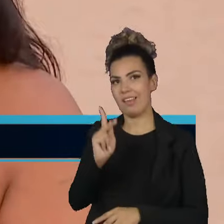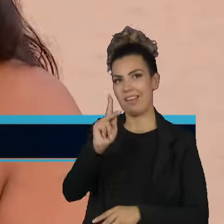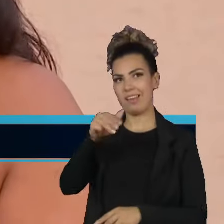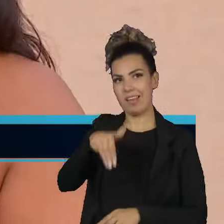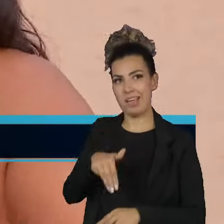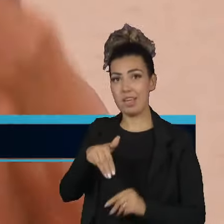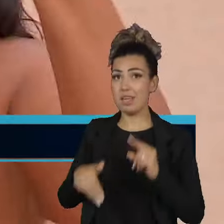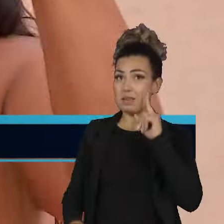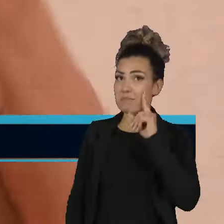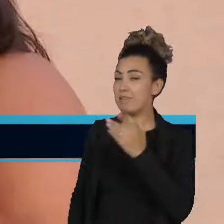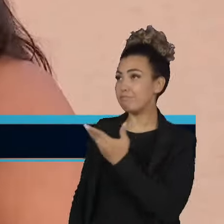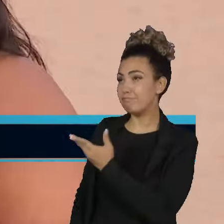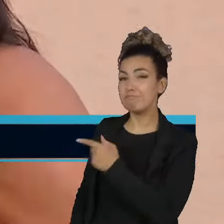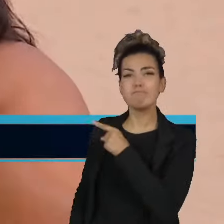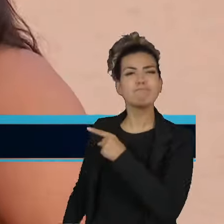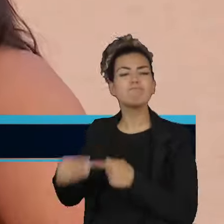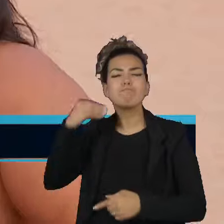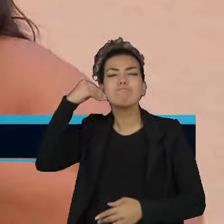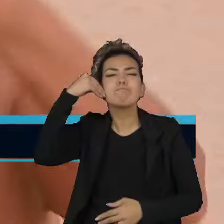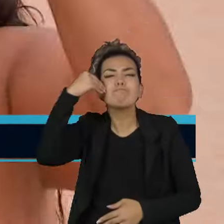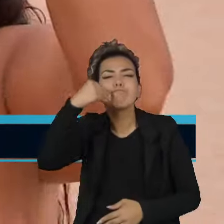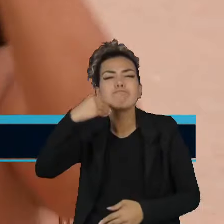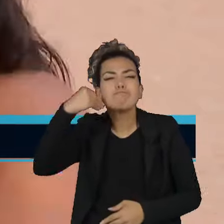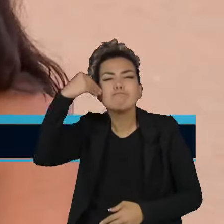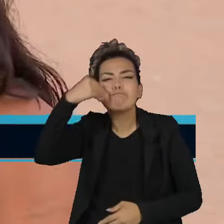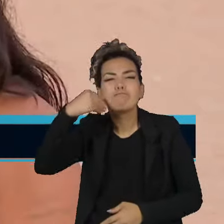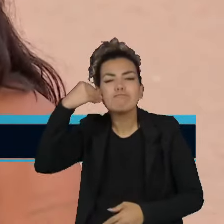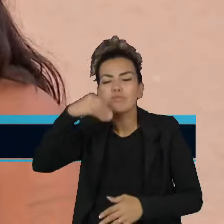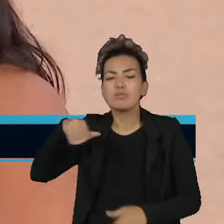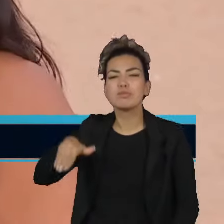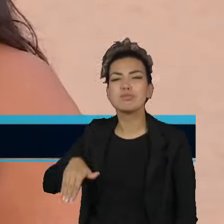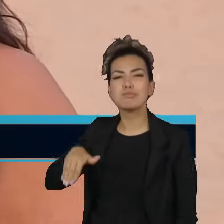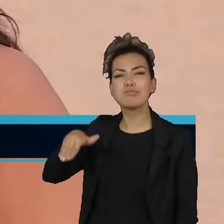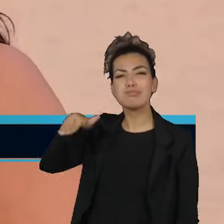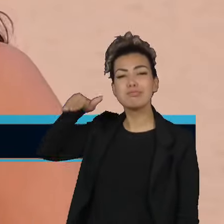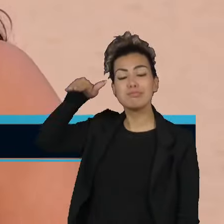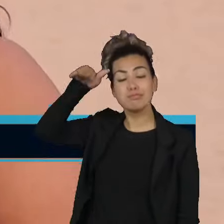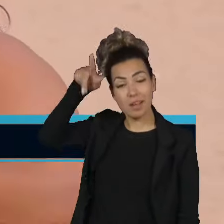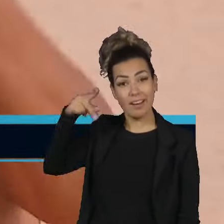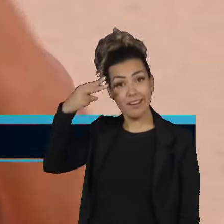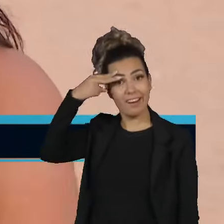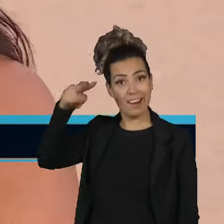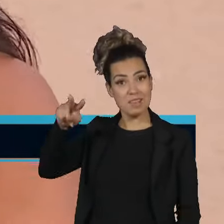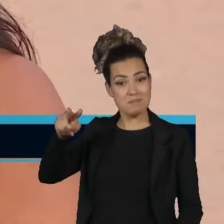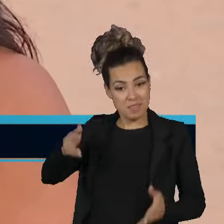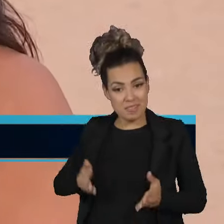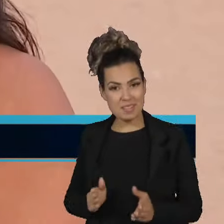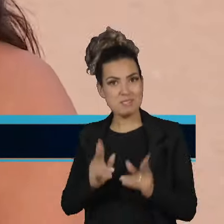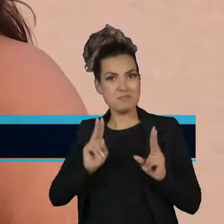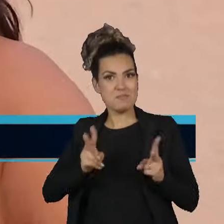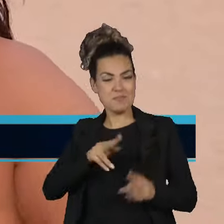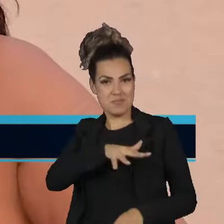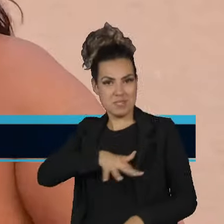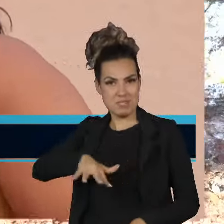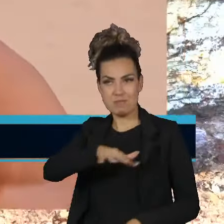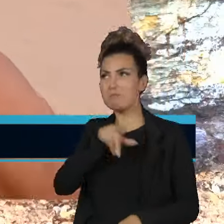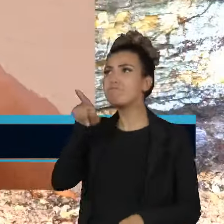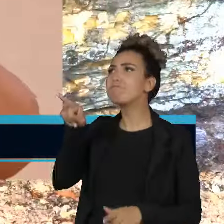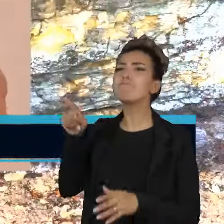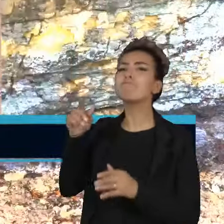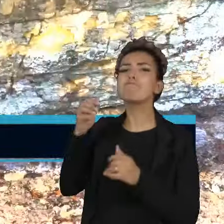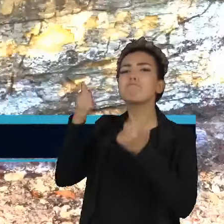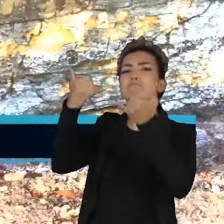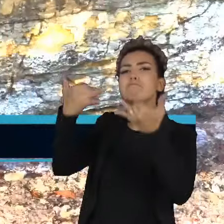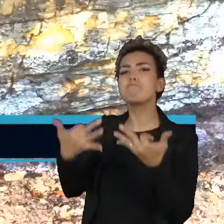experientes da aldeia, esteve lá na infância. Ela conta que a comunidade se aventurava sete dias pela mata